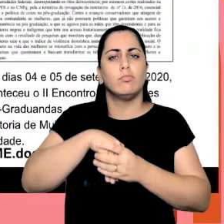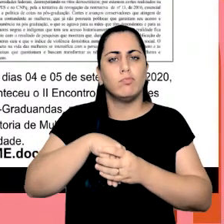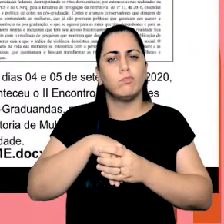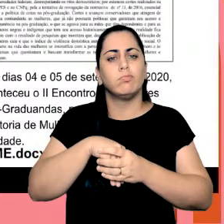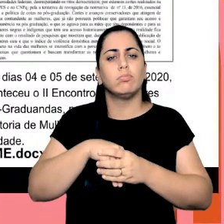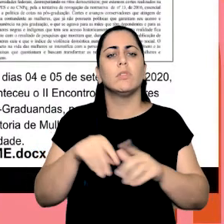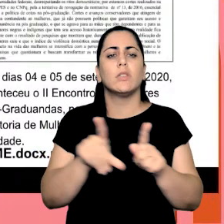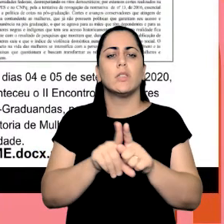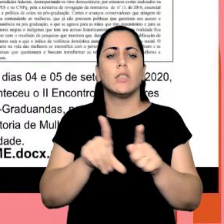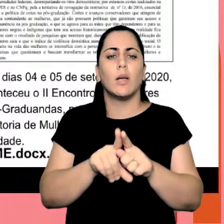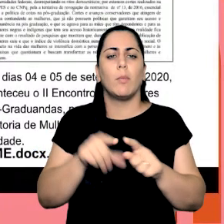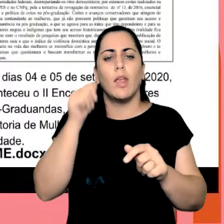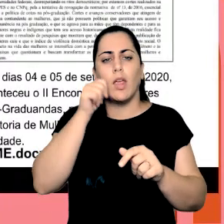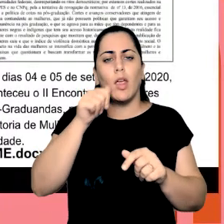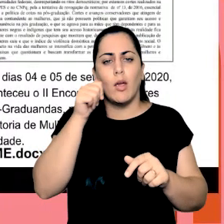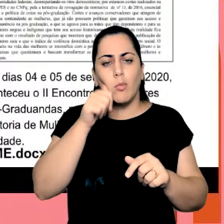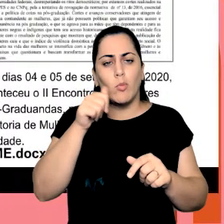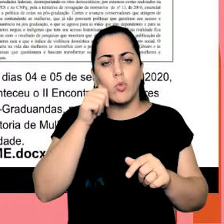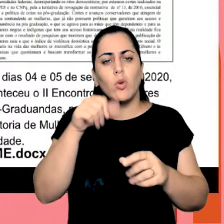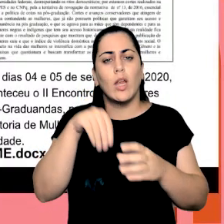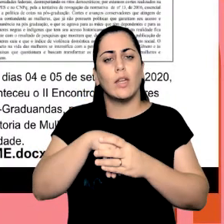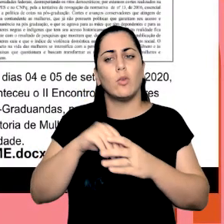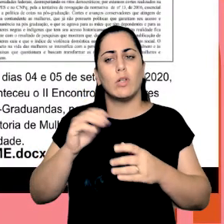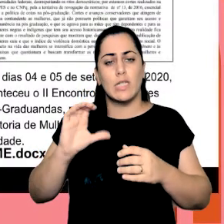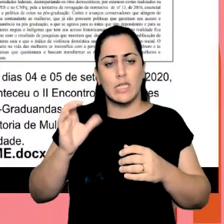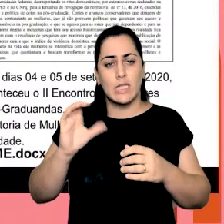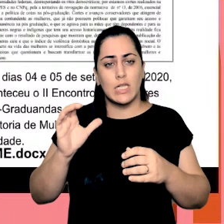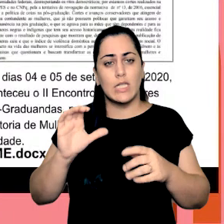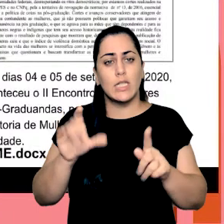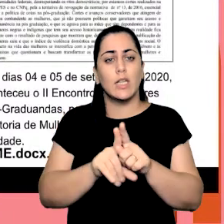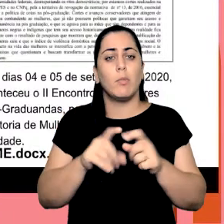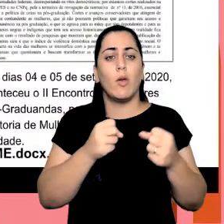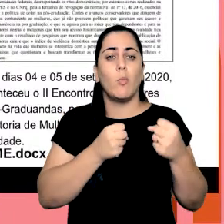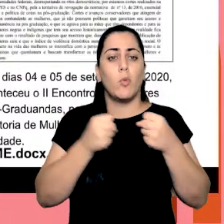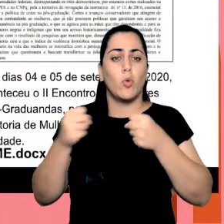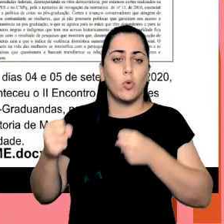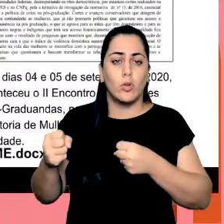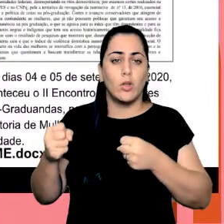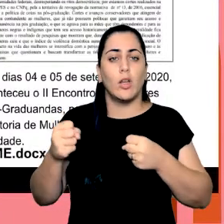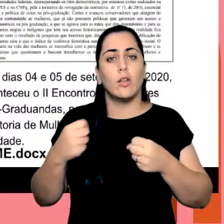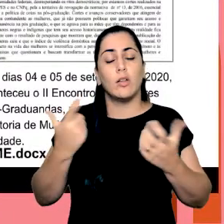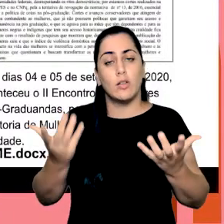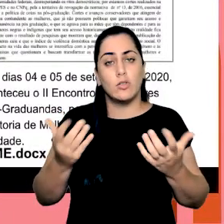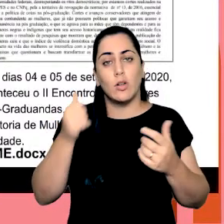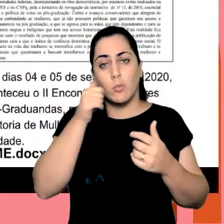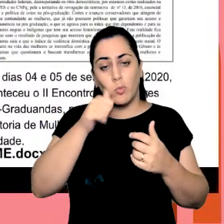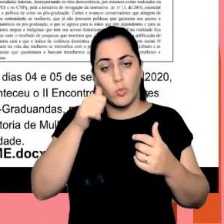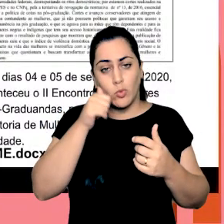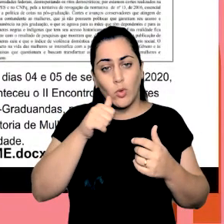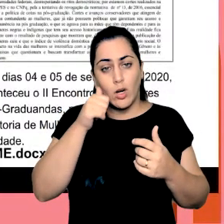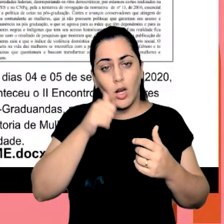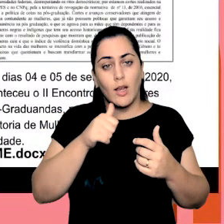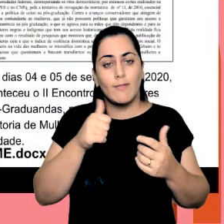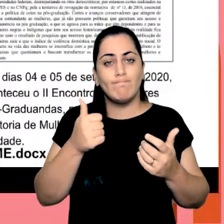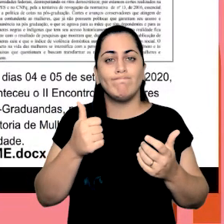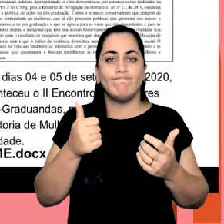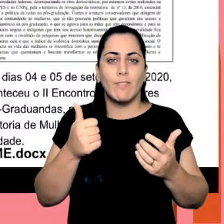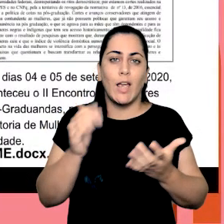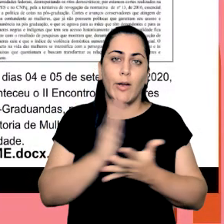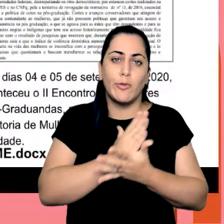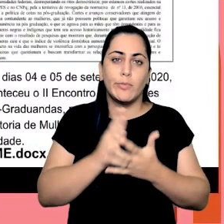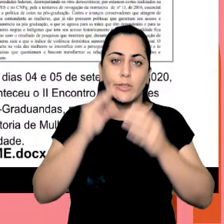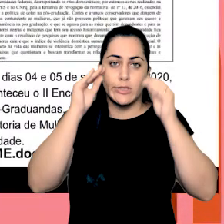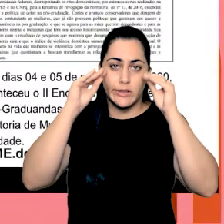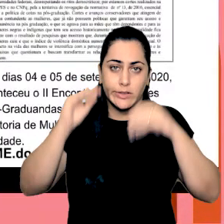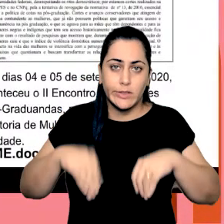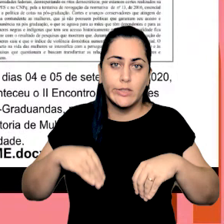parentalidade mulheres na ciência e principalmente empoderamento dos cérebros e das mulheres que estão infelizmente desistindo